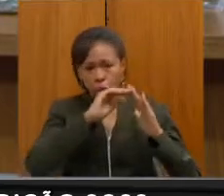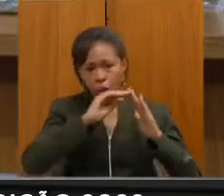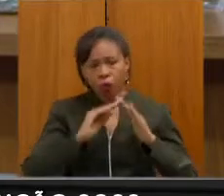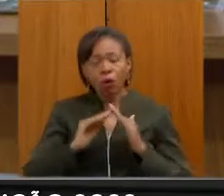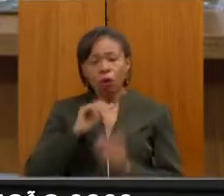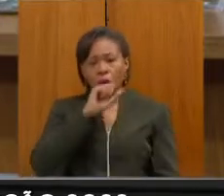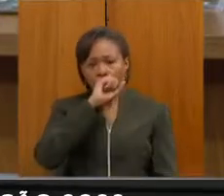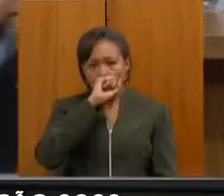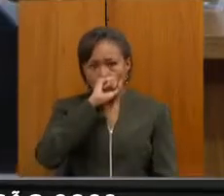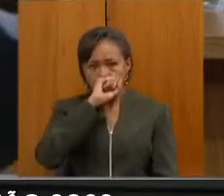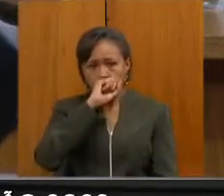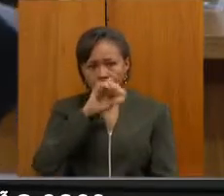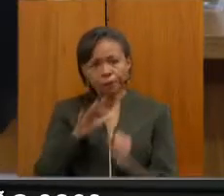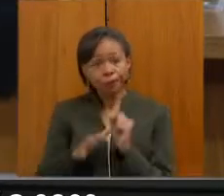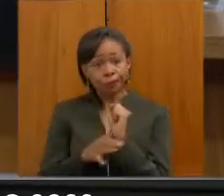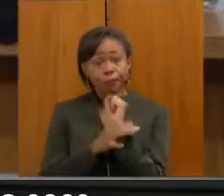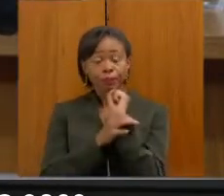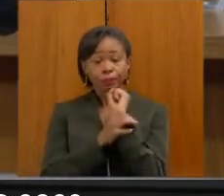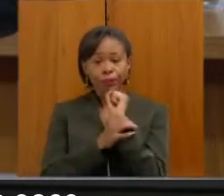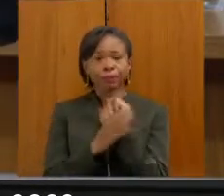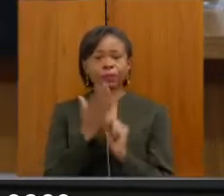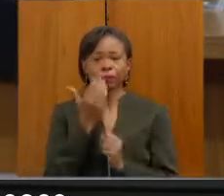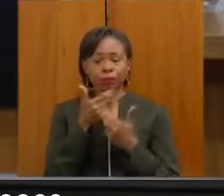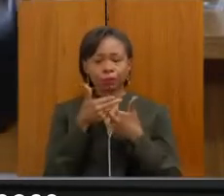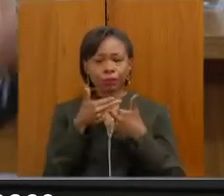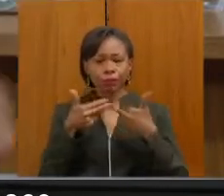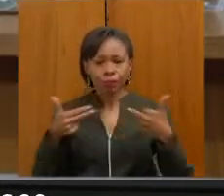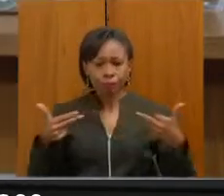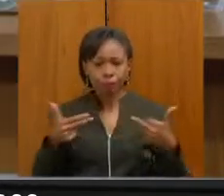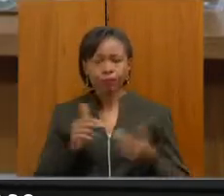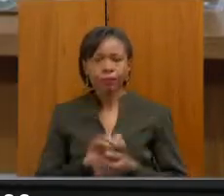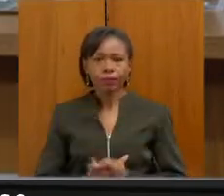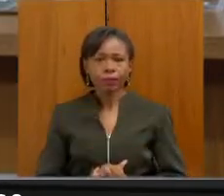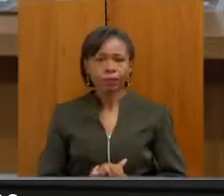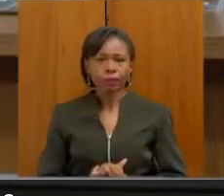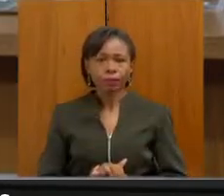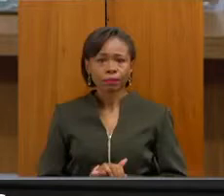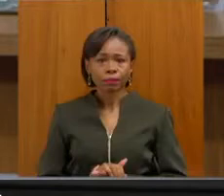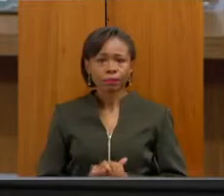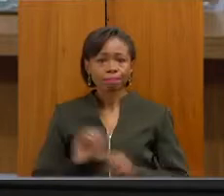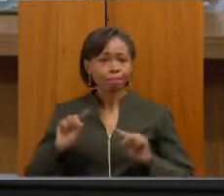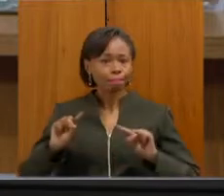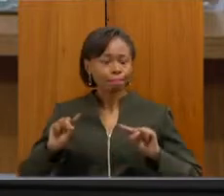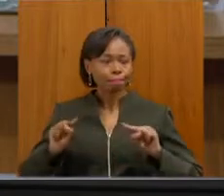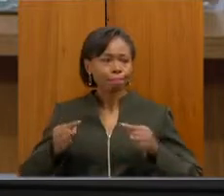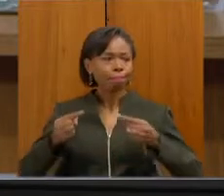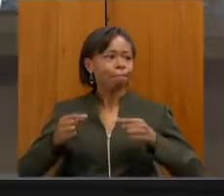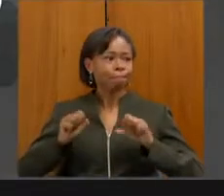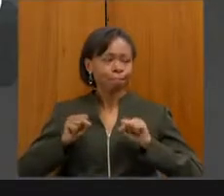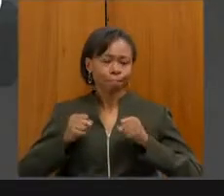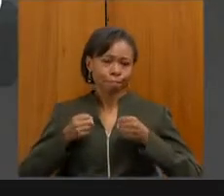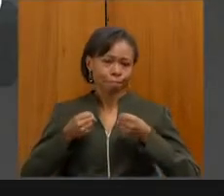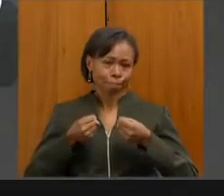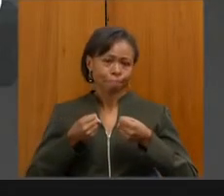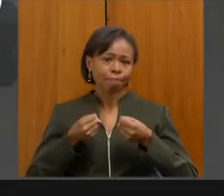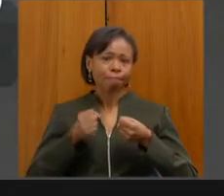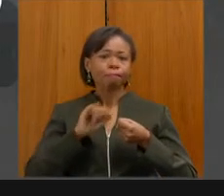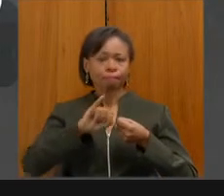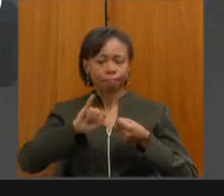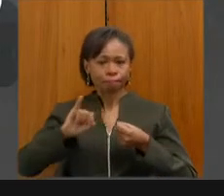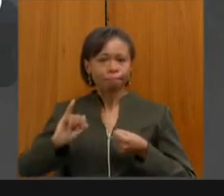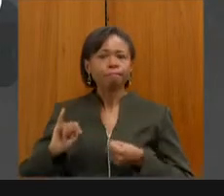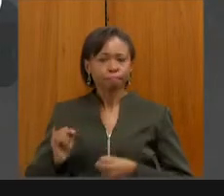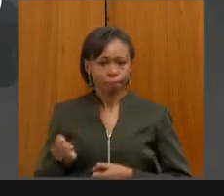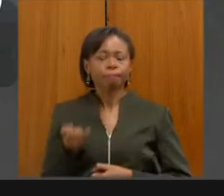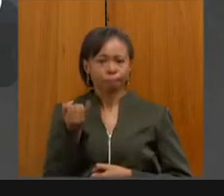representa para a gente... Pode passar, que já está no segundo. É um grande desafio de gestão, mas uma oportunidade grande de integração